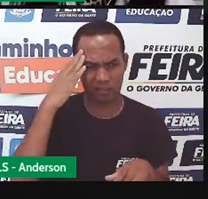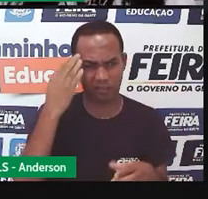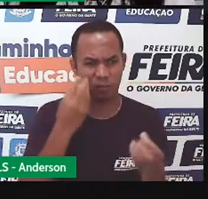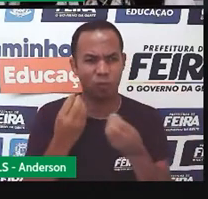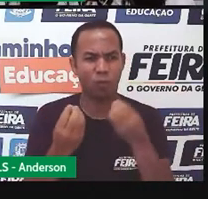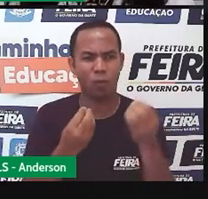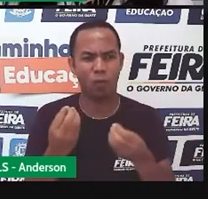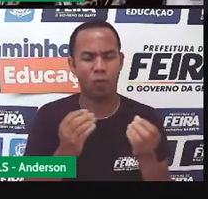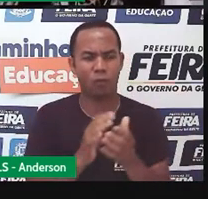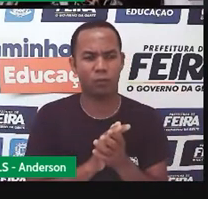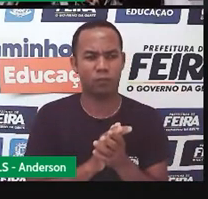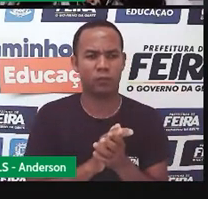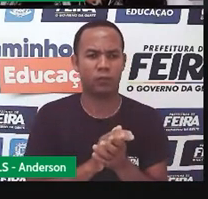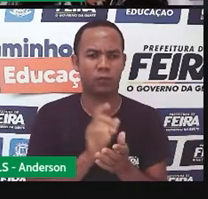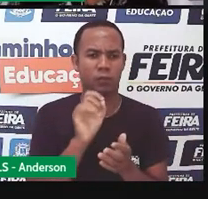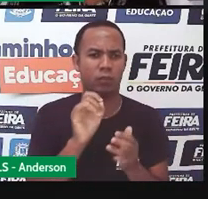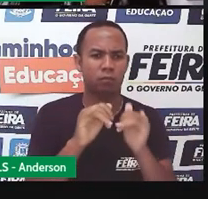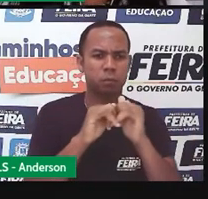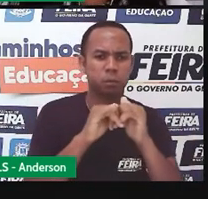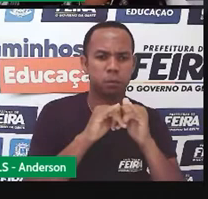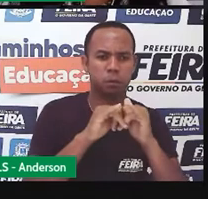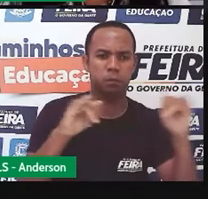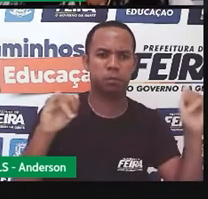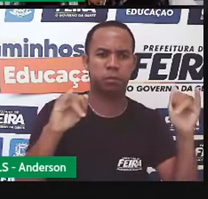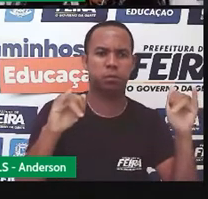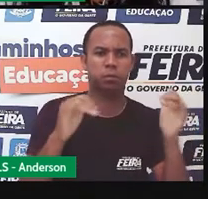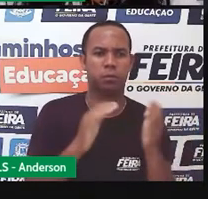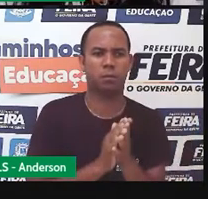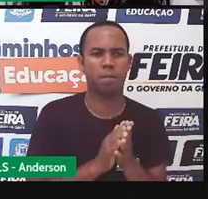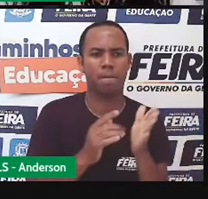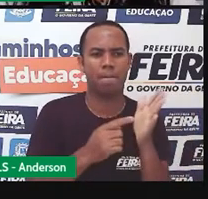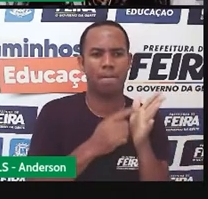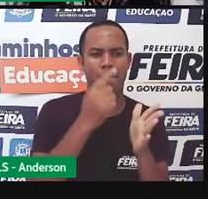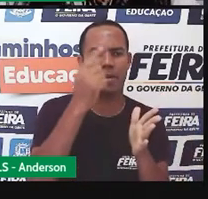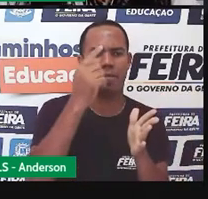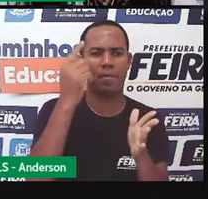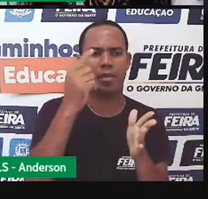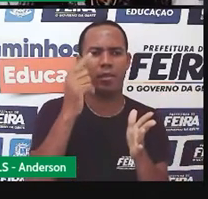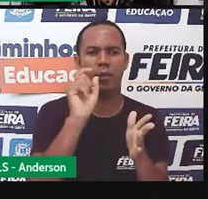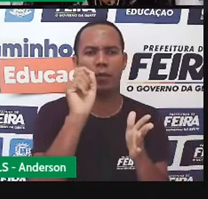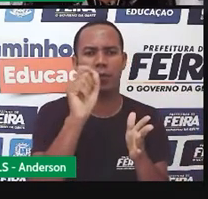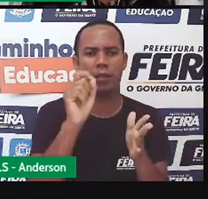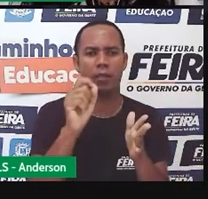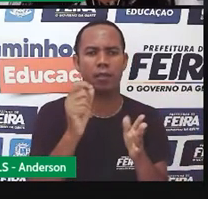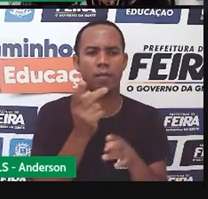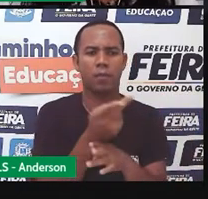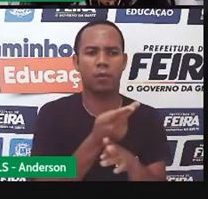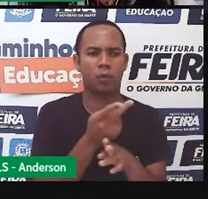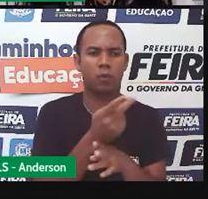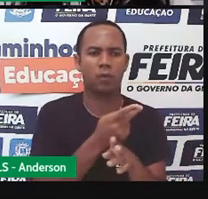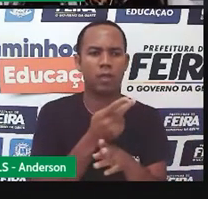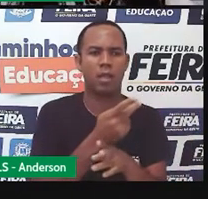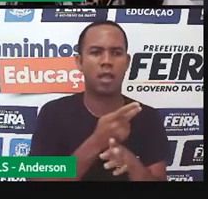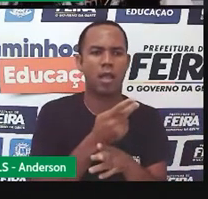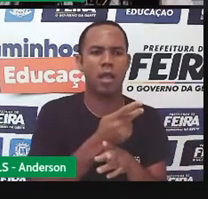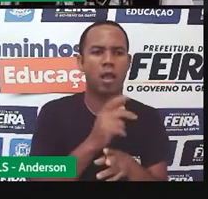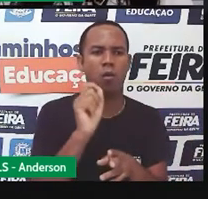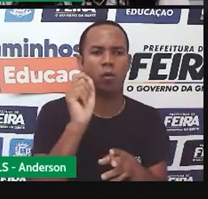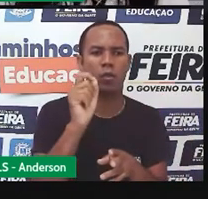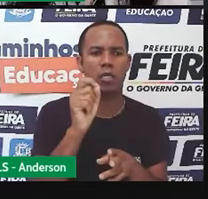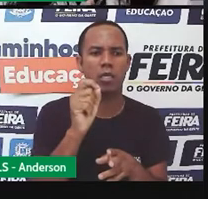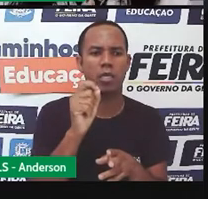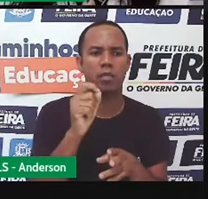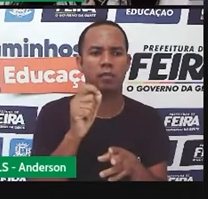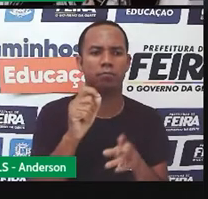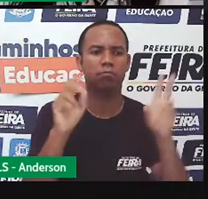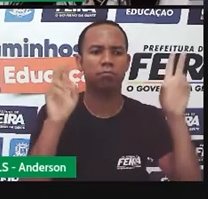gente monta uma notícia? primeiro, eu precisei procurar algo que fosse atual